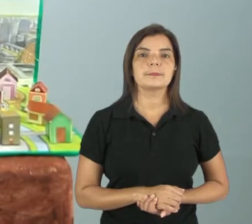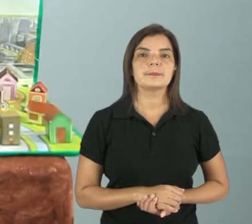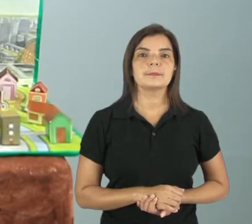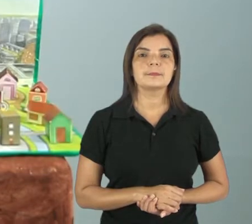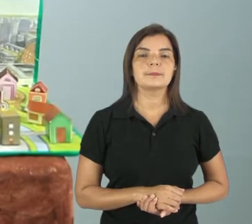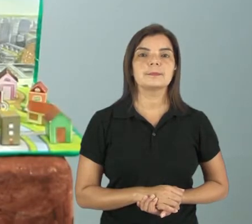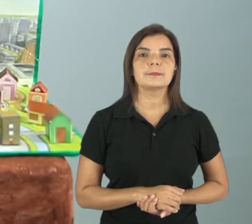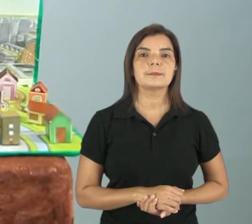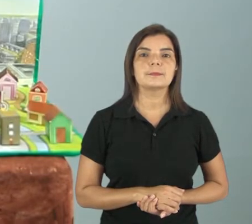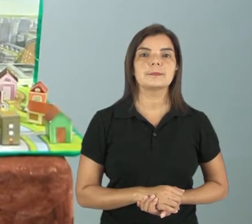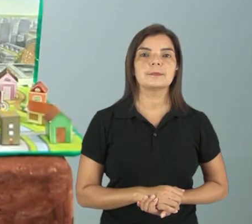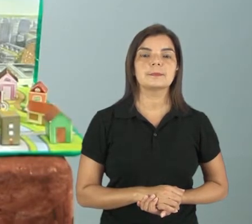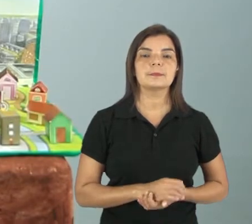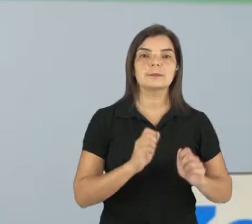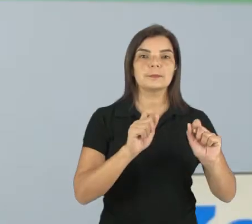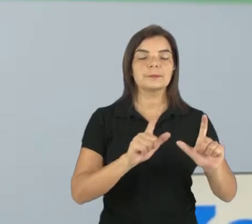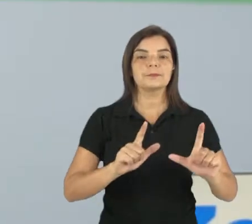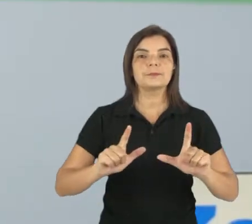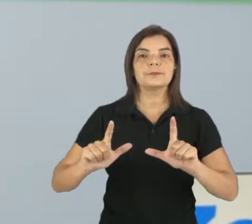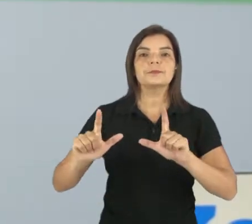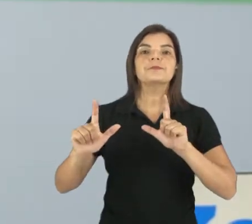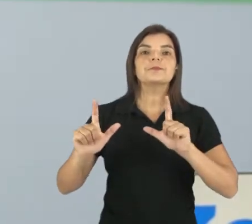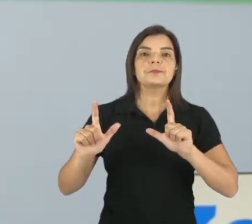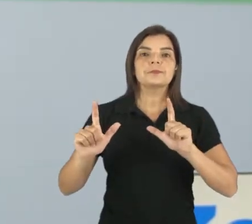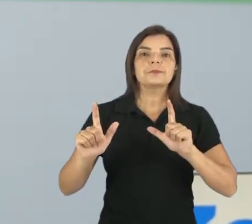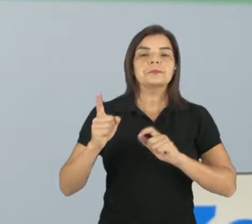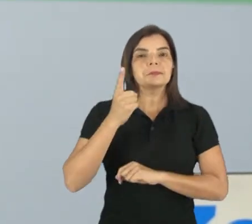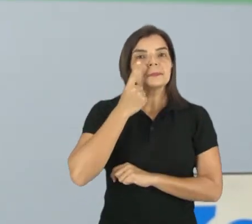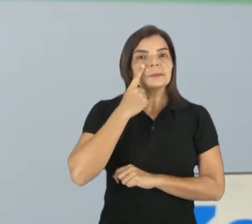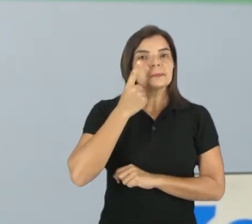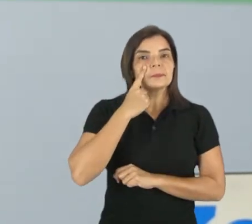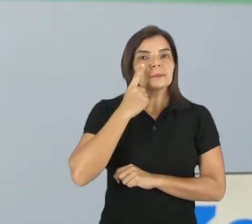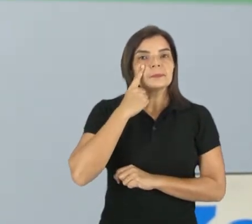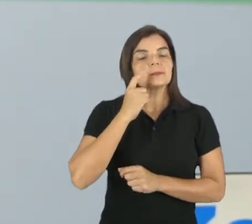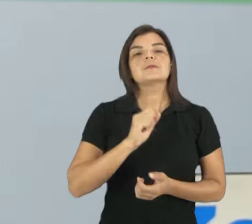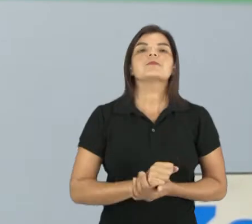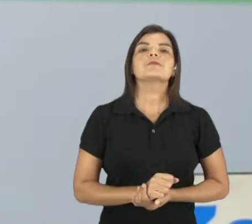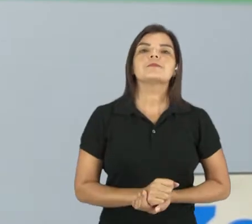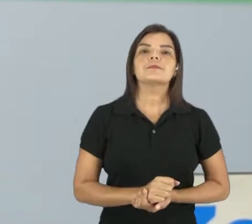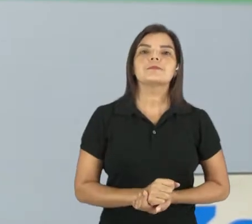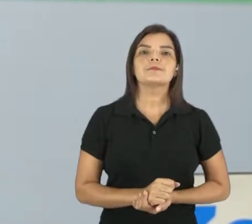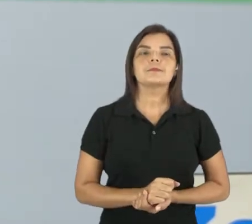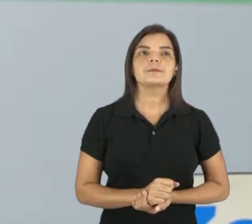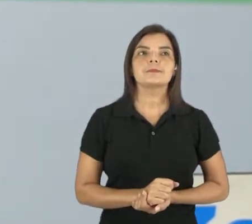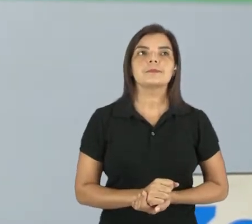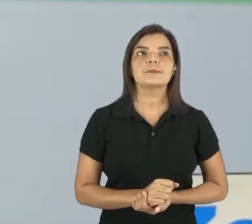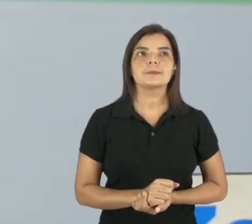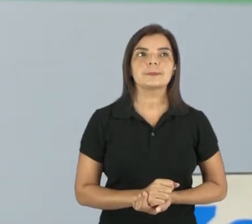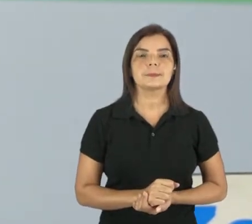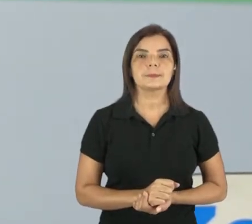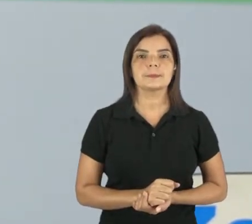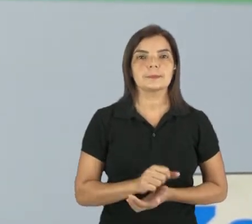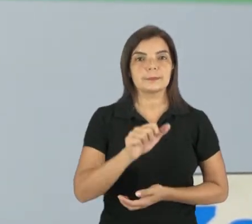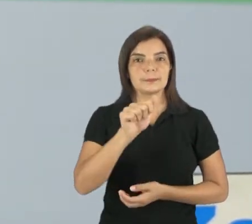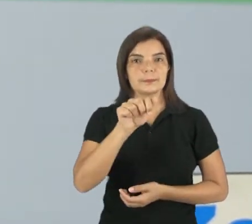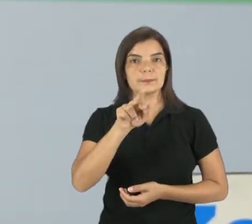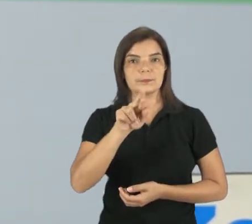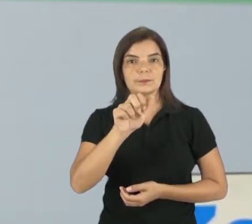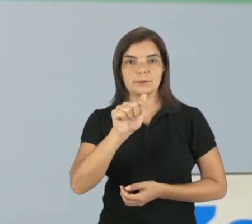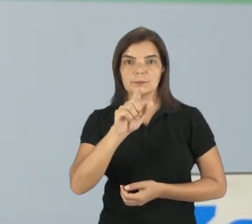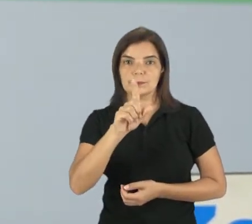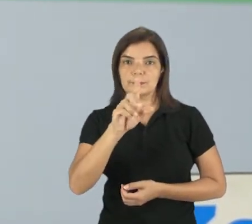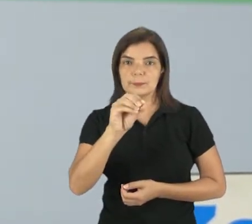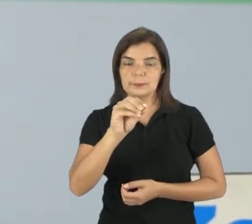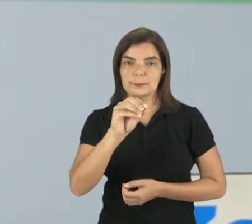né, esta, assim, um mini arado, né, aqui é uma